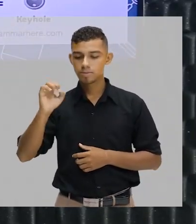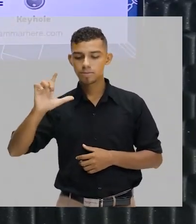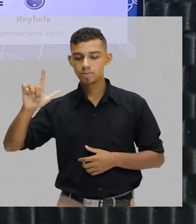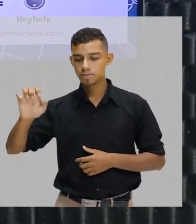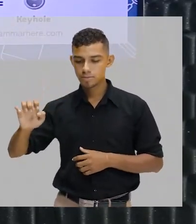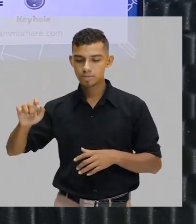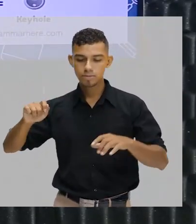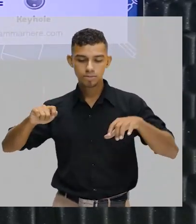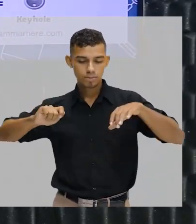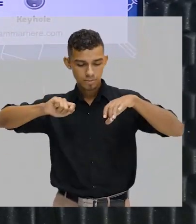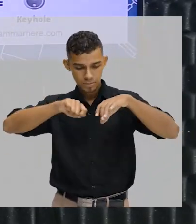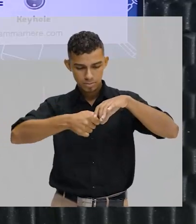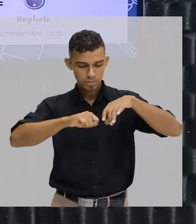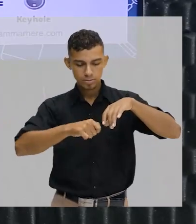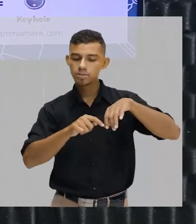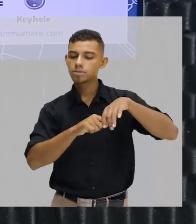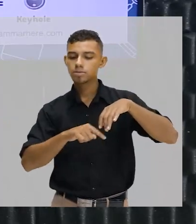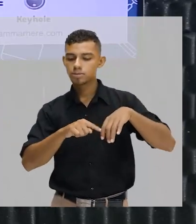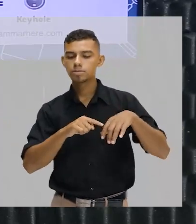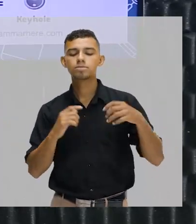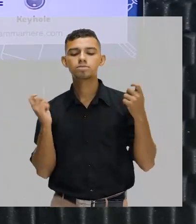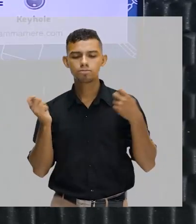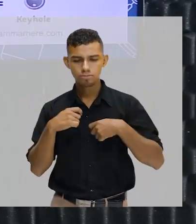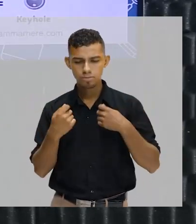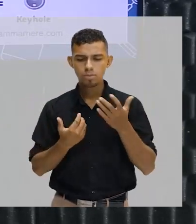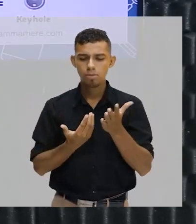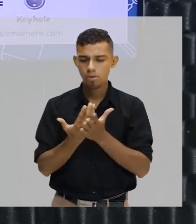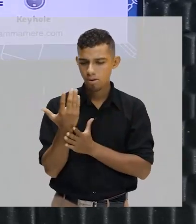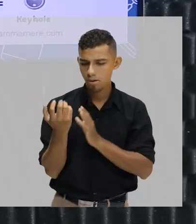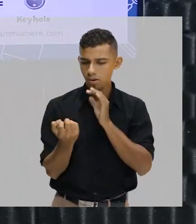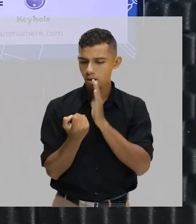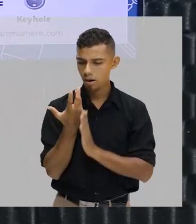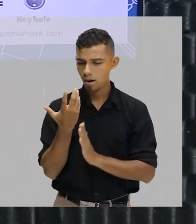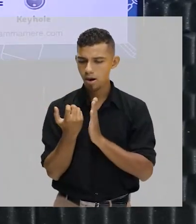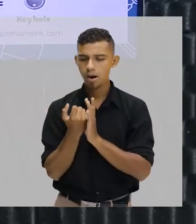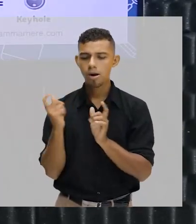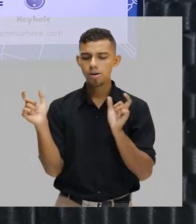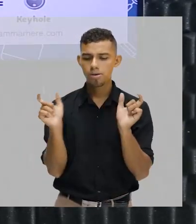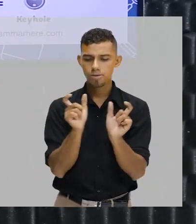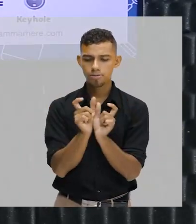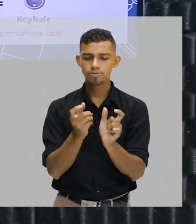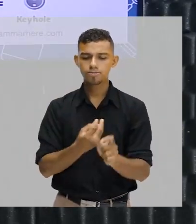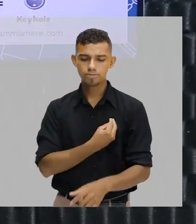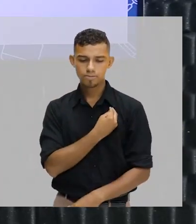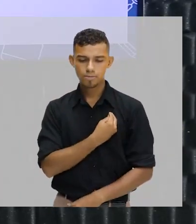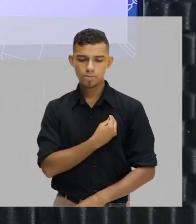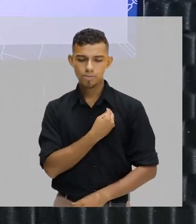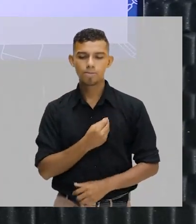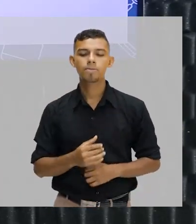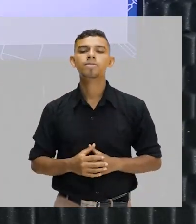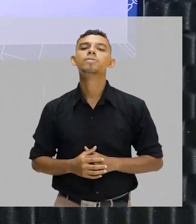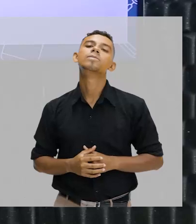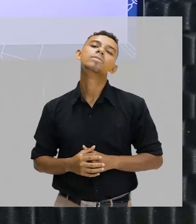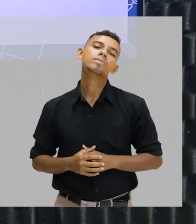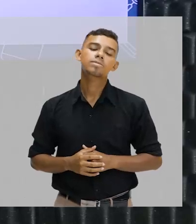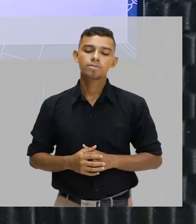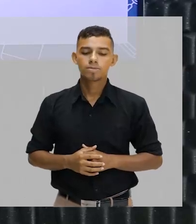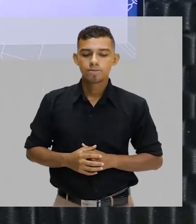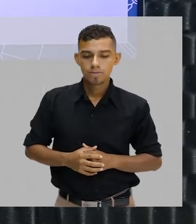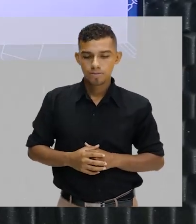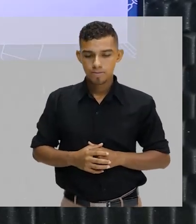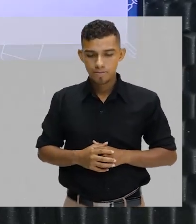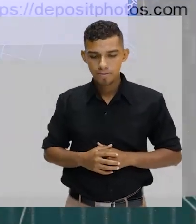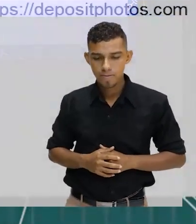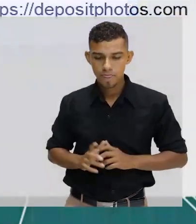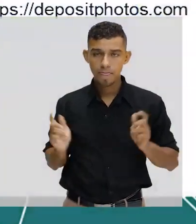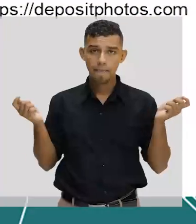Então, eu tenho criação de palavras a partir da junção de palavras já existentes. No caso do